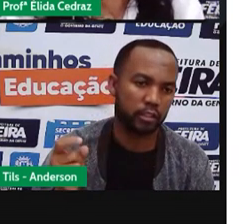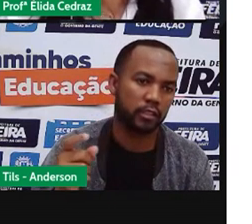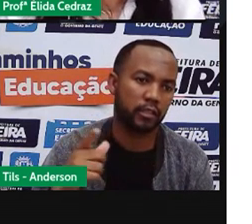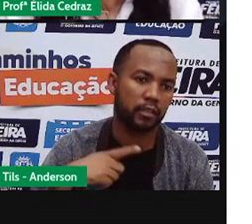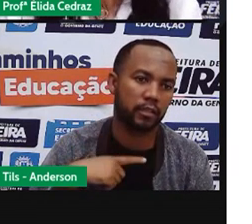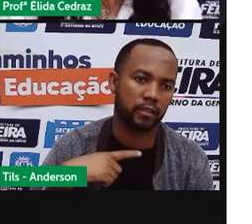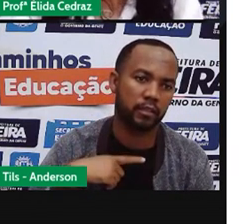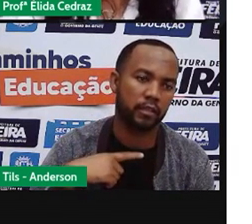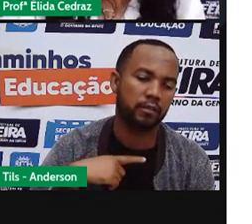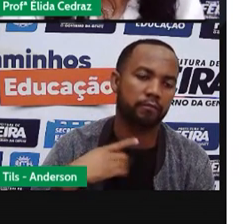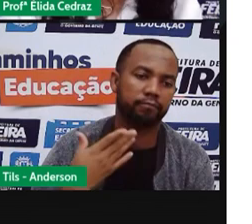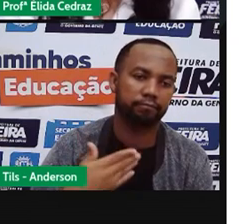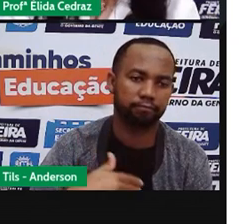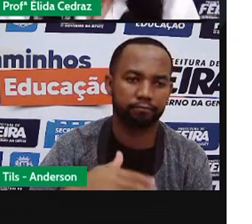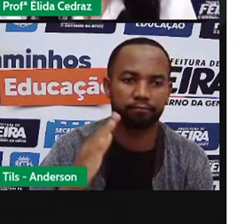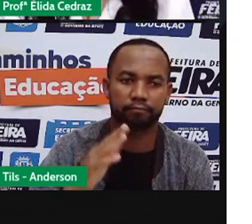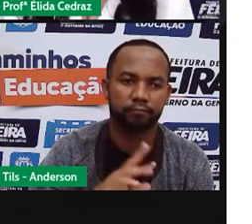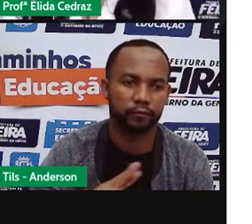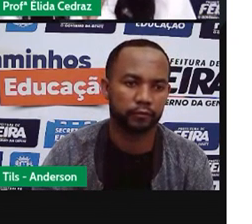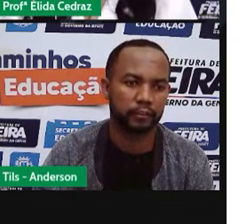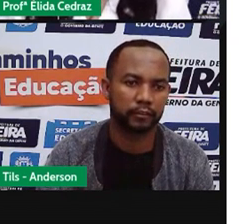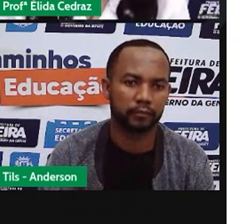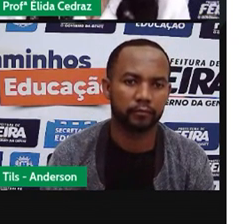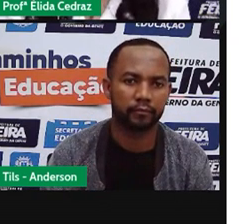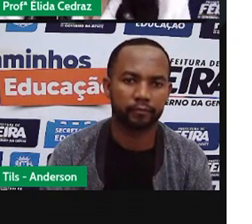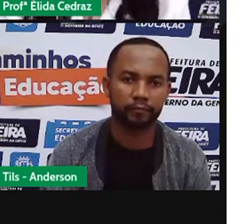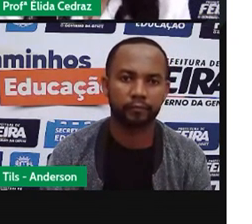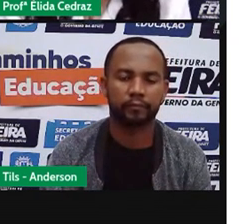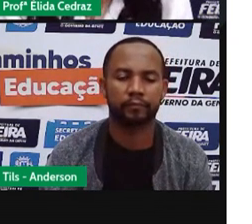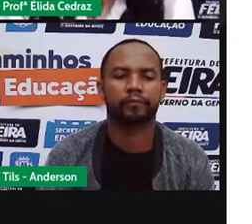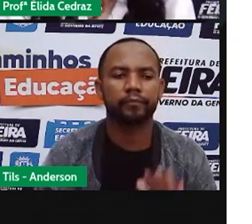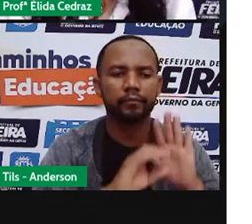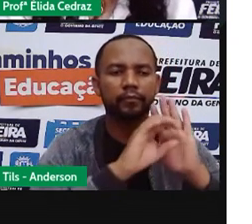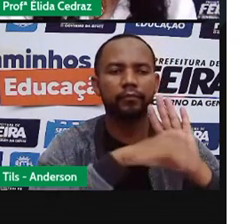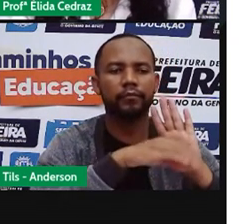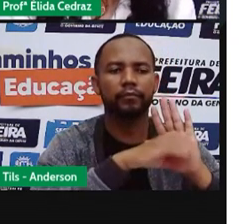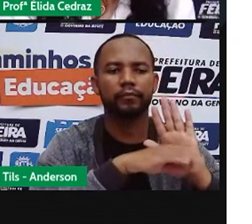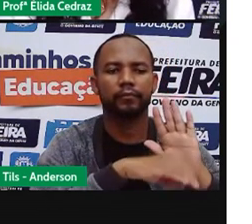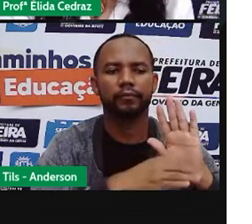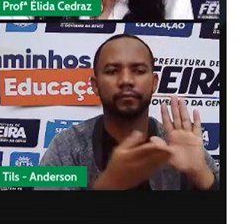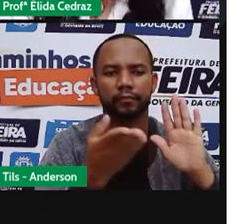vinte e nove dias o nosso calendário